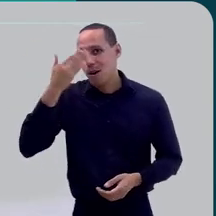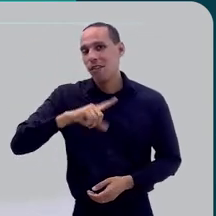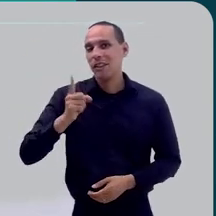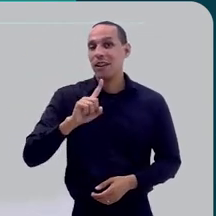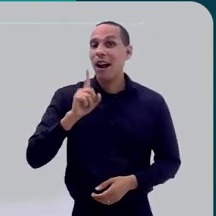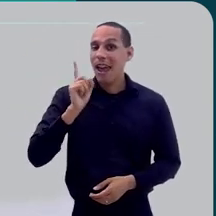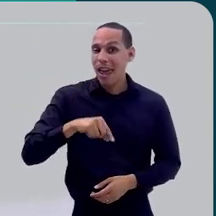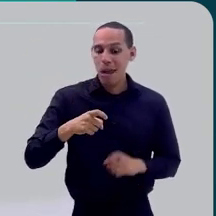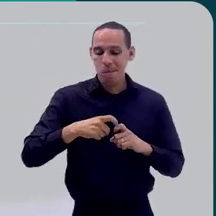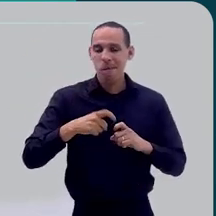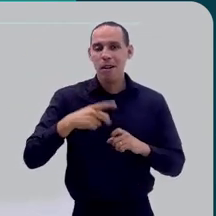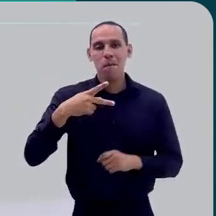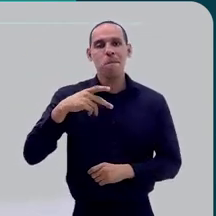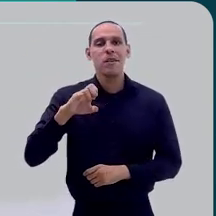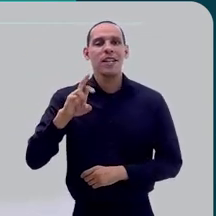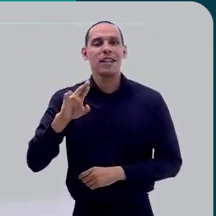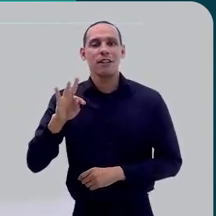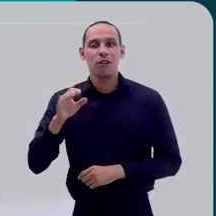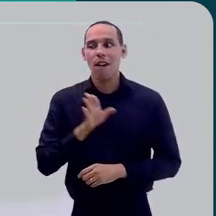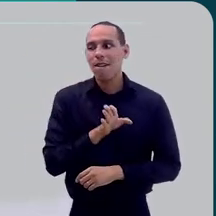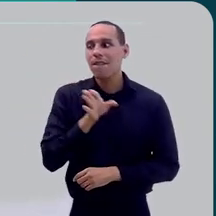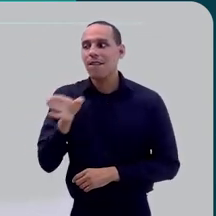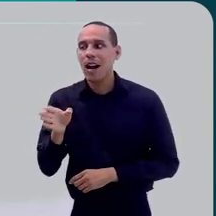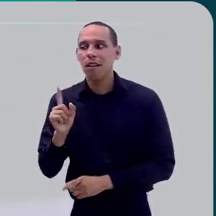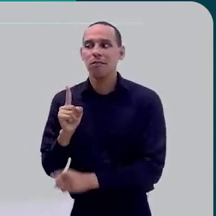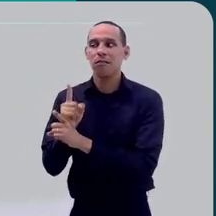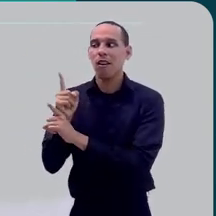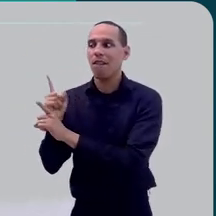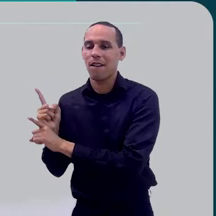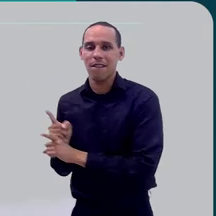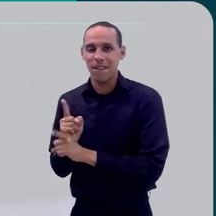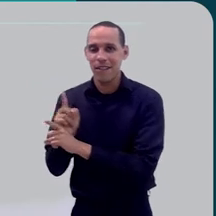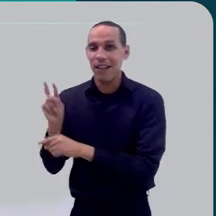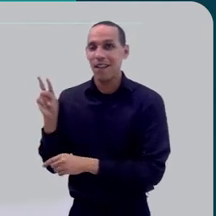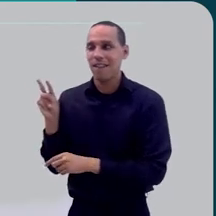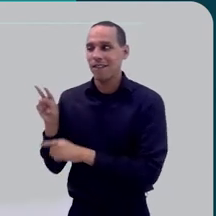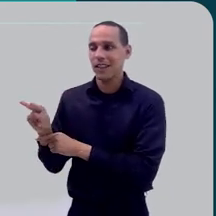Ela não tem que provar. O perito tem que ir lá verificar como é.